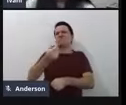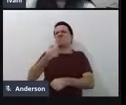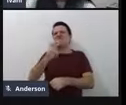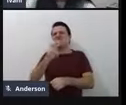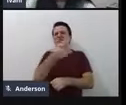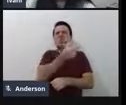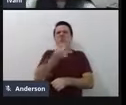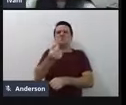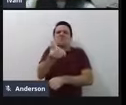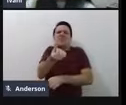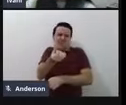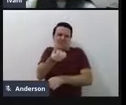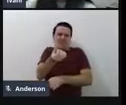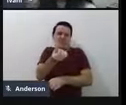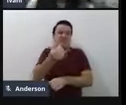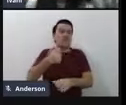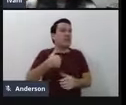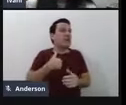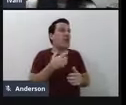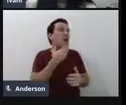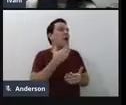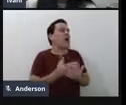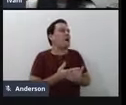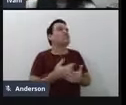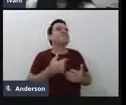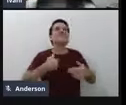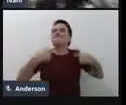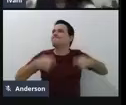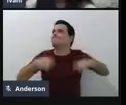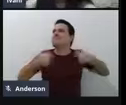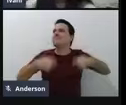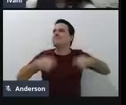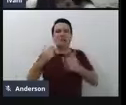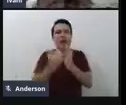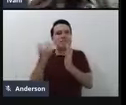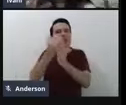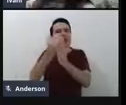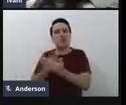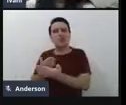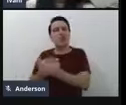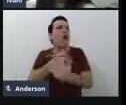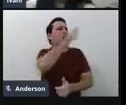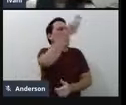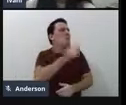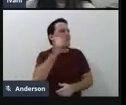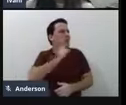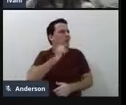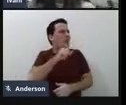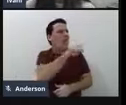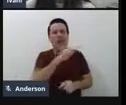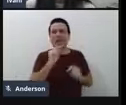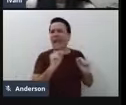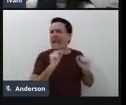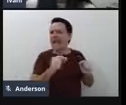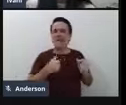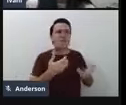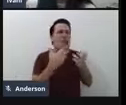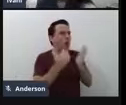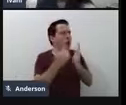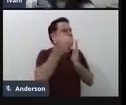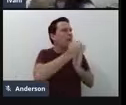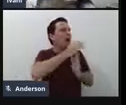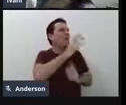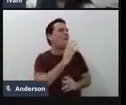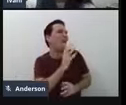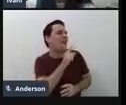né. E aí, eu, meu Deus, eu tenho que saber mais, tenho que estudar quem é essa pessoa, essa pessoa maravilhosa, né, e era assim.